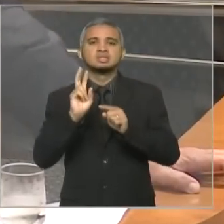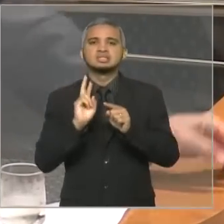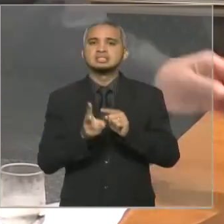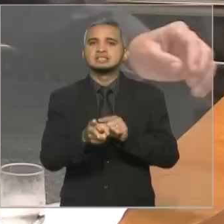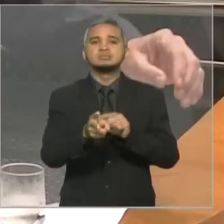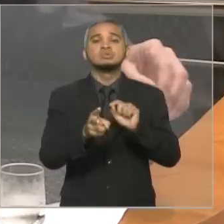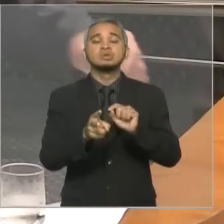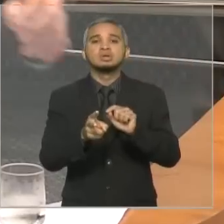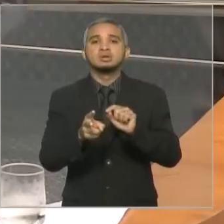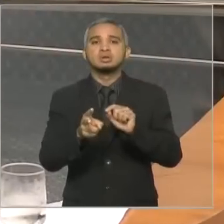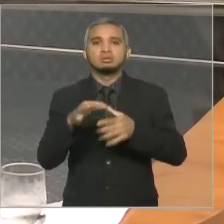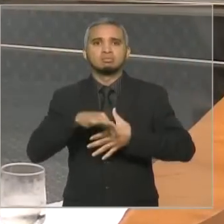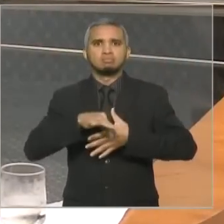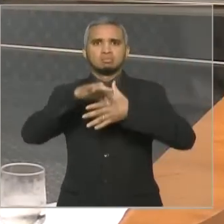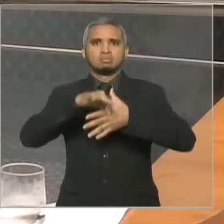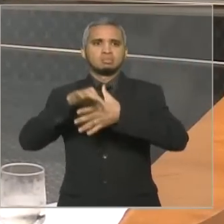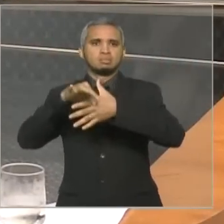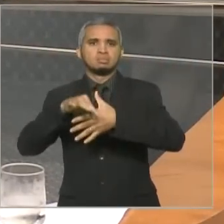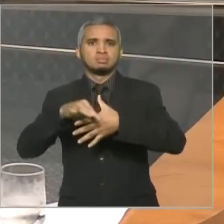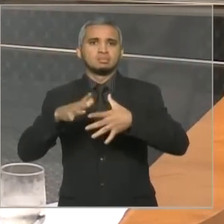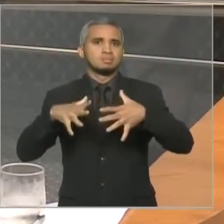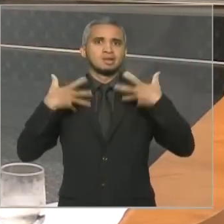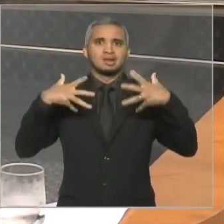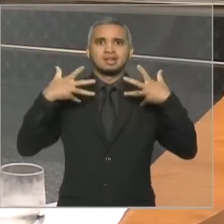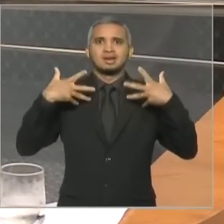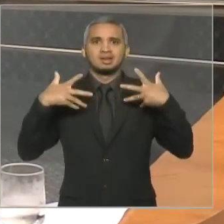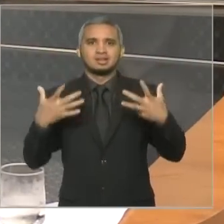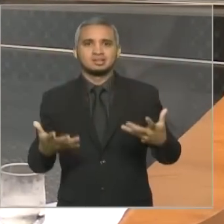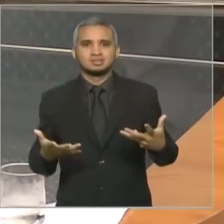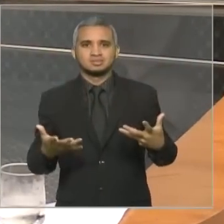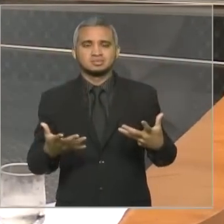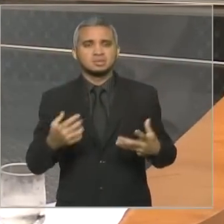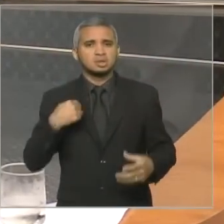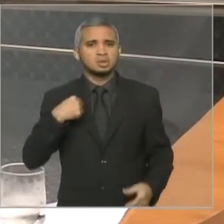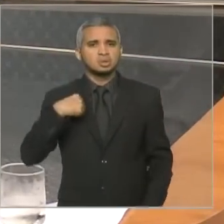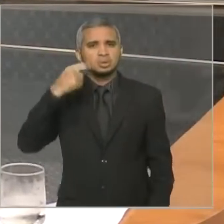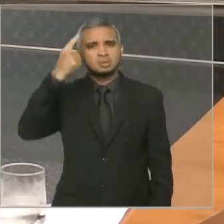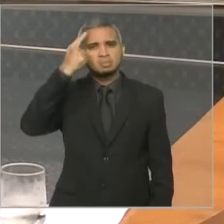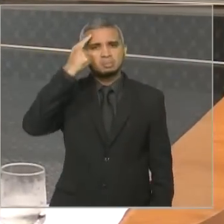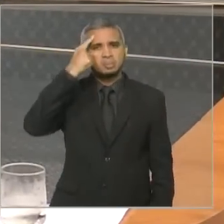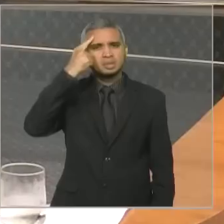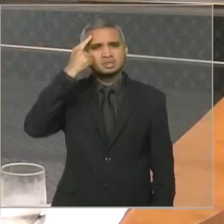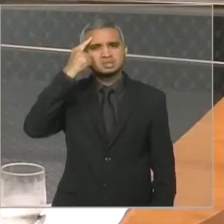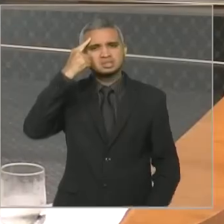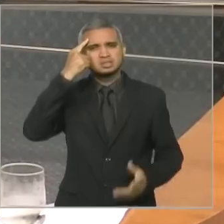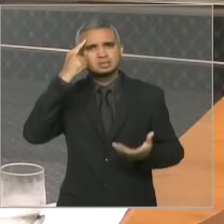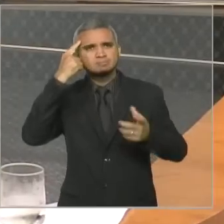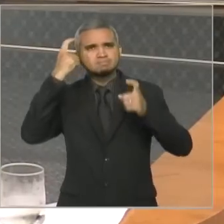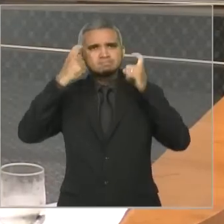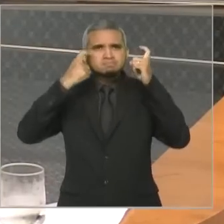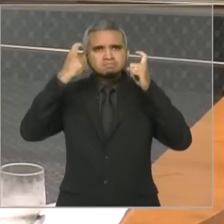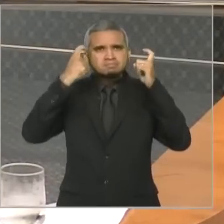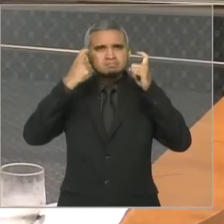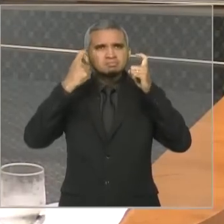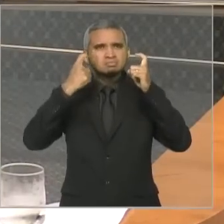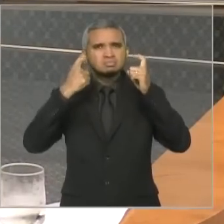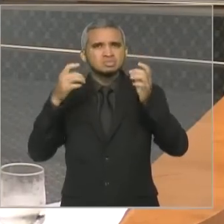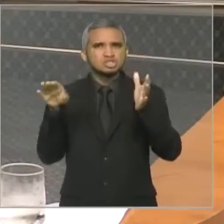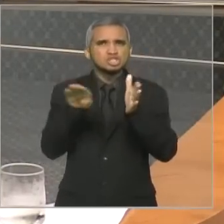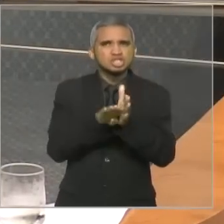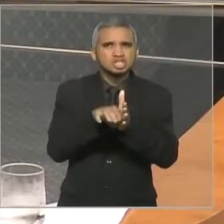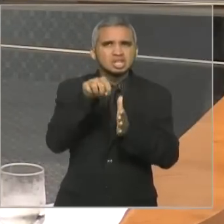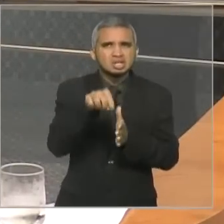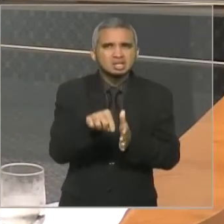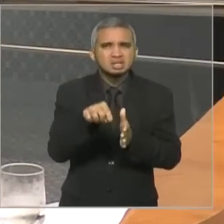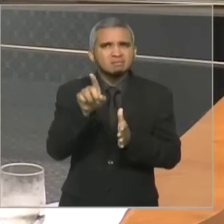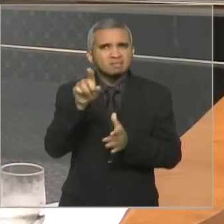em que todos se focavam nela de alegria. E eu pensei que eu ia encontrar um Andréa distante daquilo que eu conheci. Um ledengando meu e,